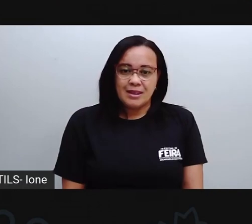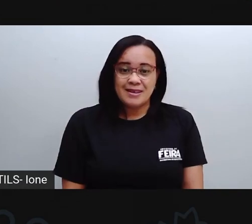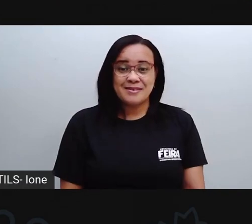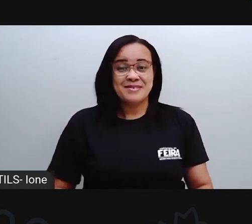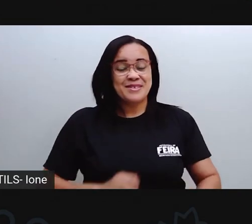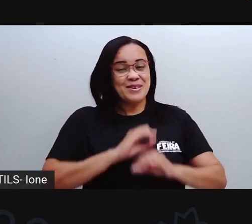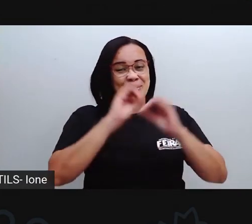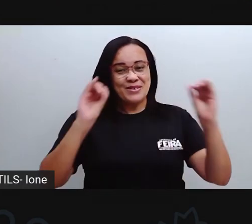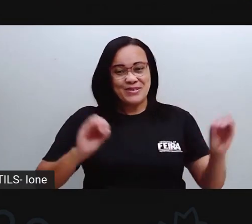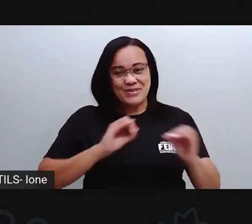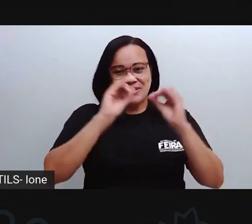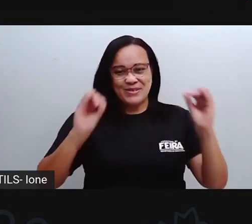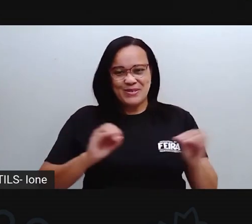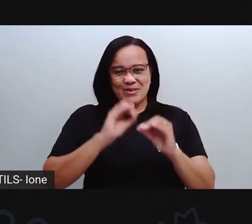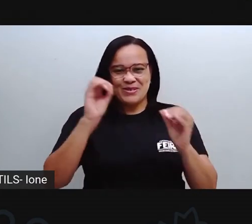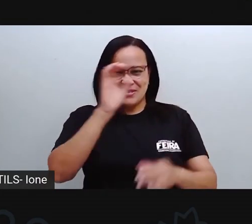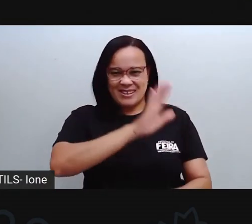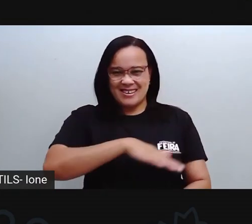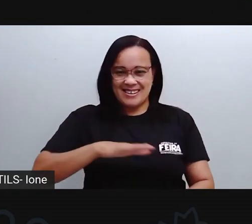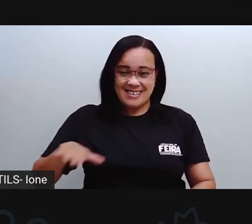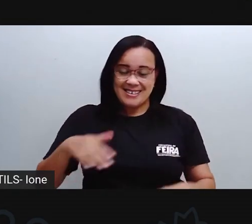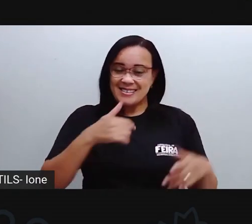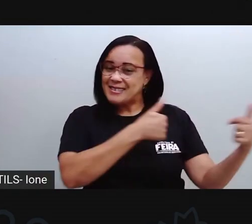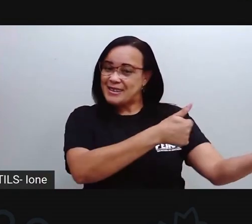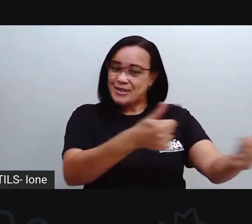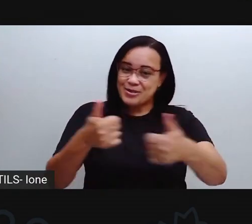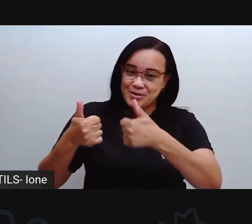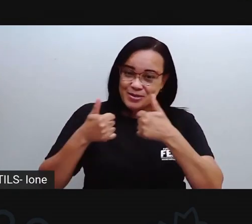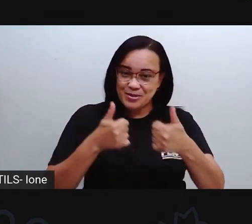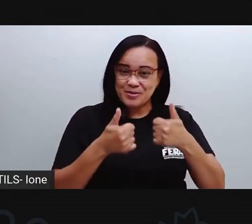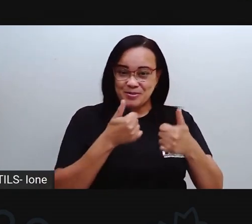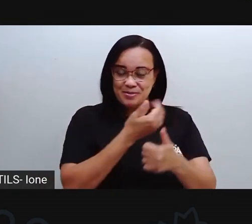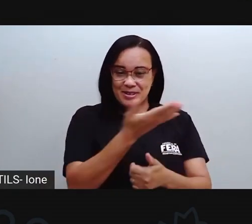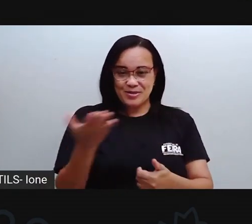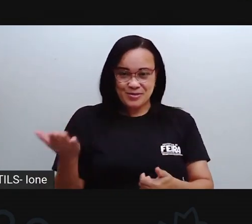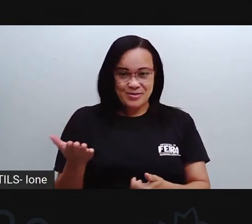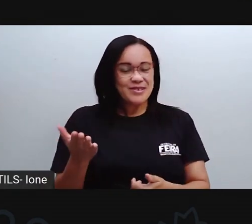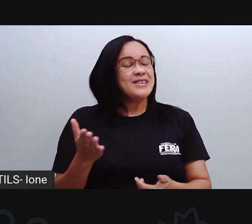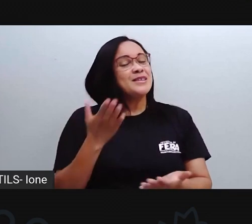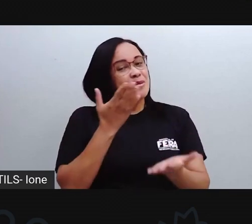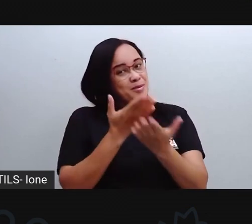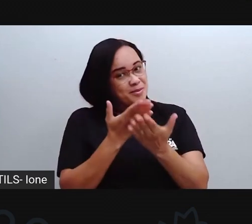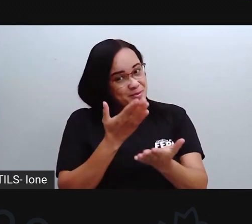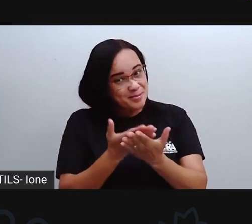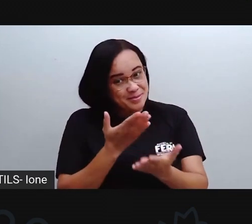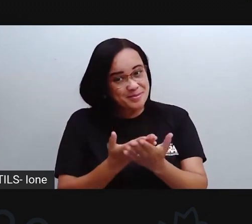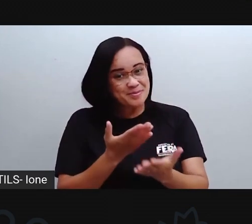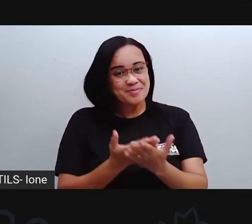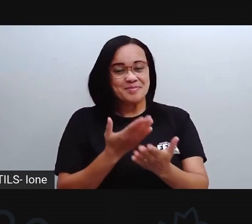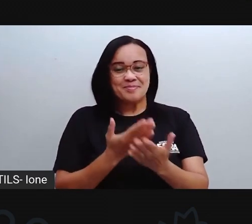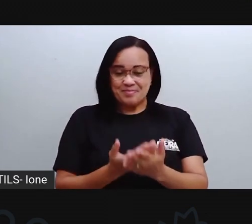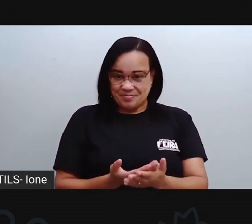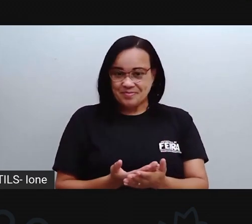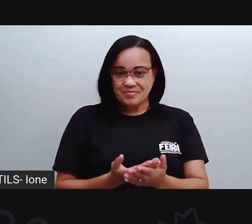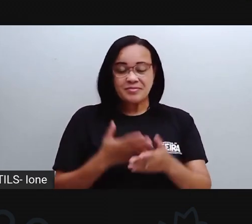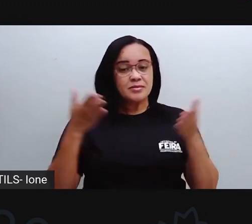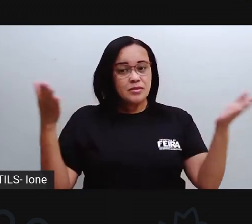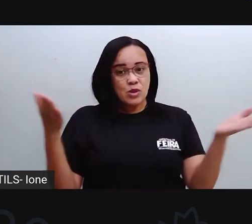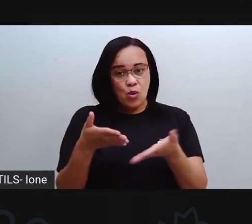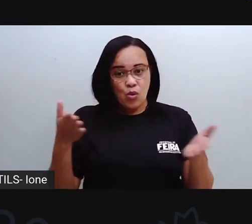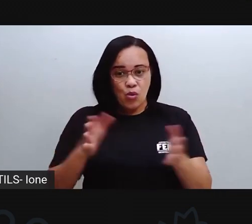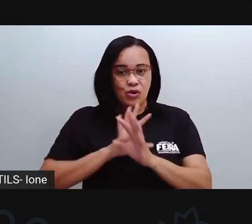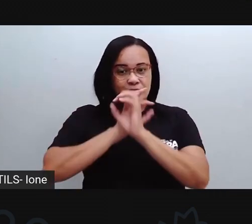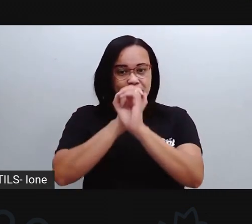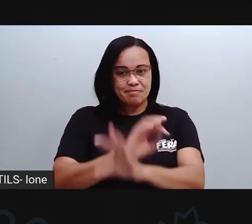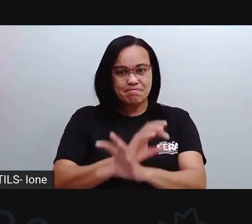Olá, crianças! Tudo bem com vocês? Vamos para mais uma aula. E na aula de hoje a gente vai